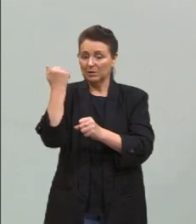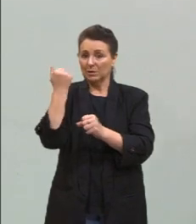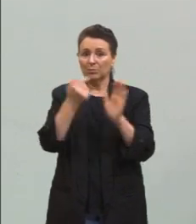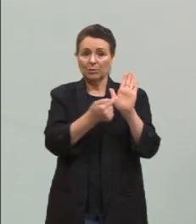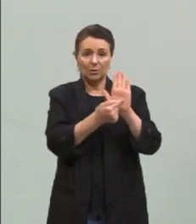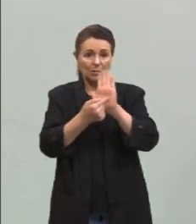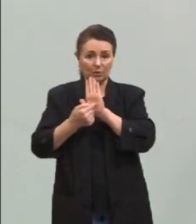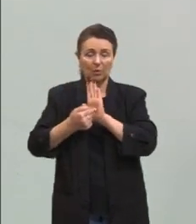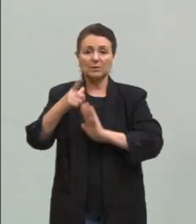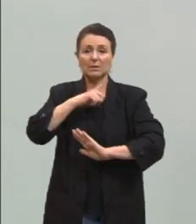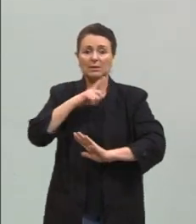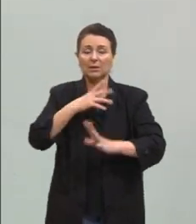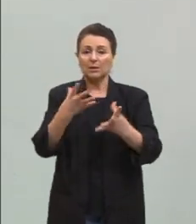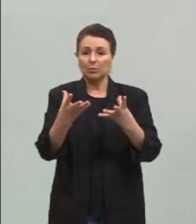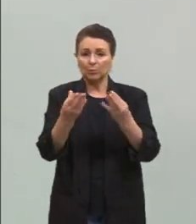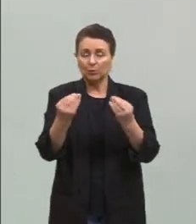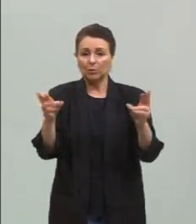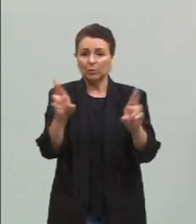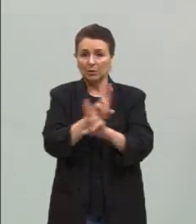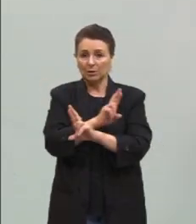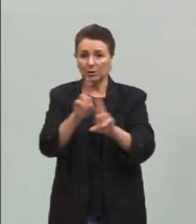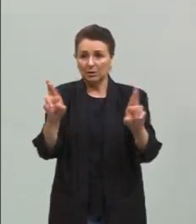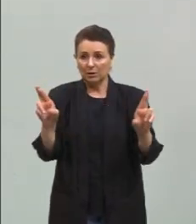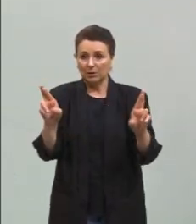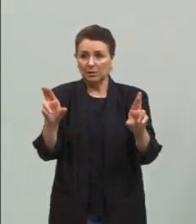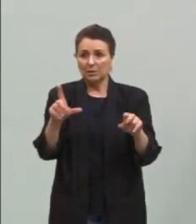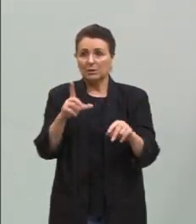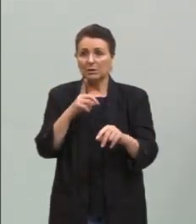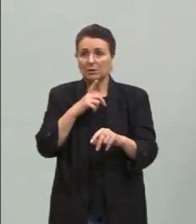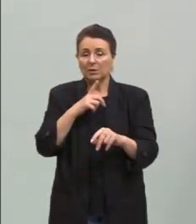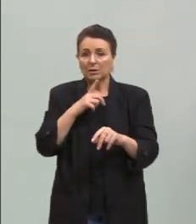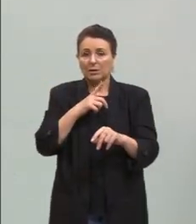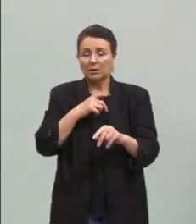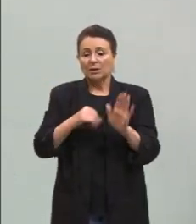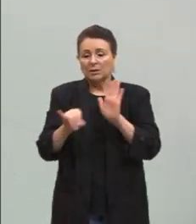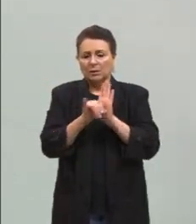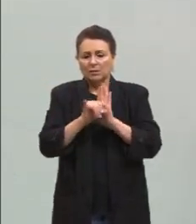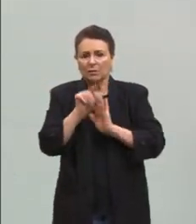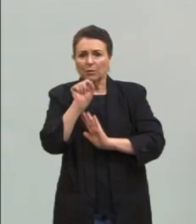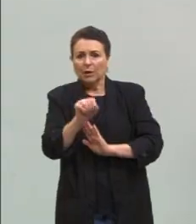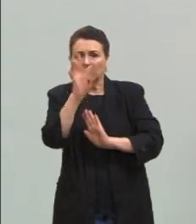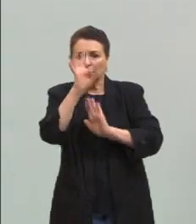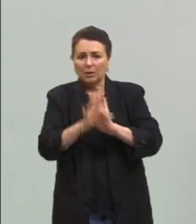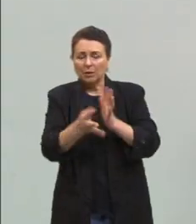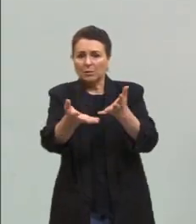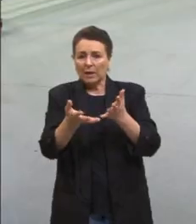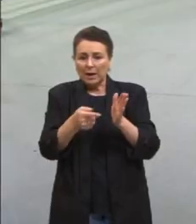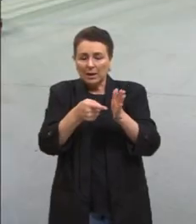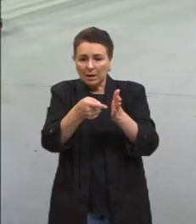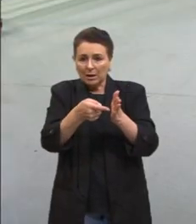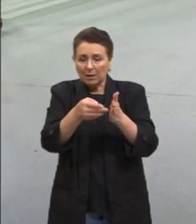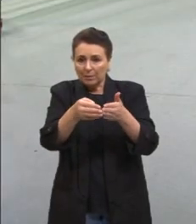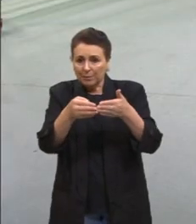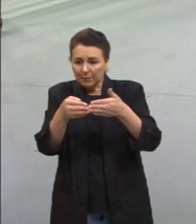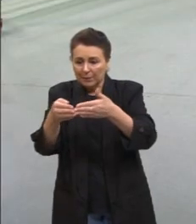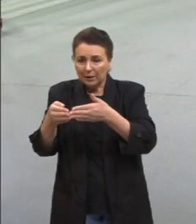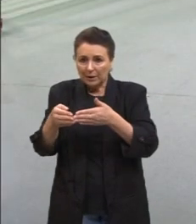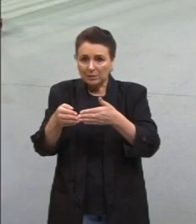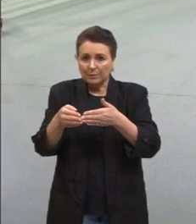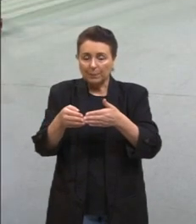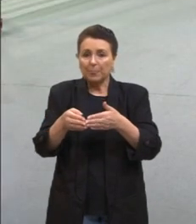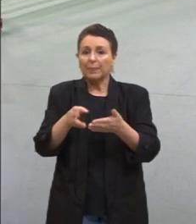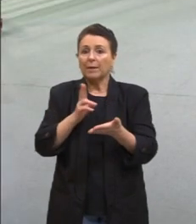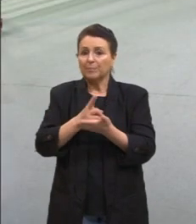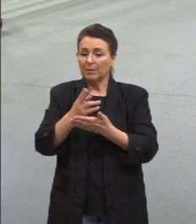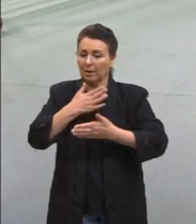cai muito relacionado a isso, vem um texto e aí tem que identificar o que esse texto está dizendo, a chave é manter esse